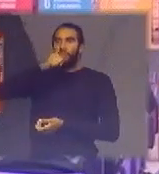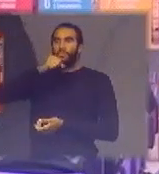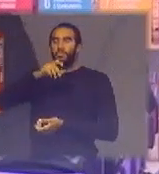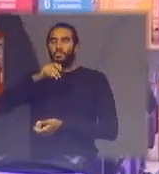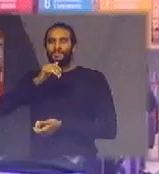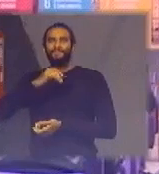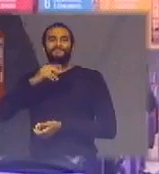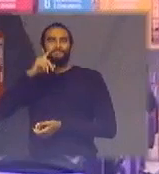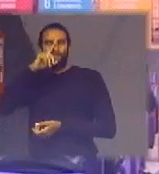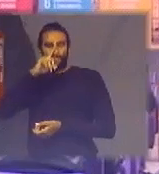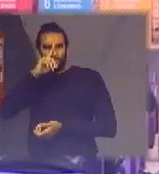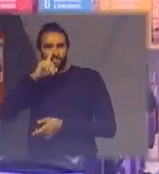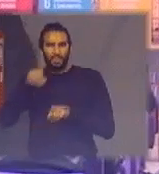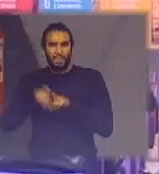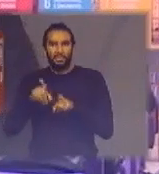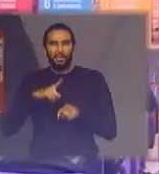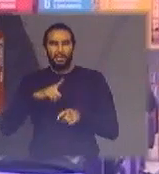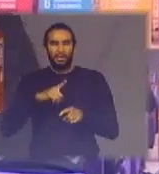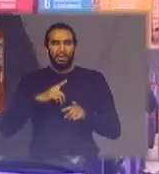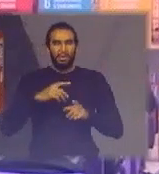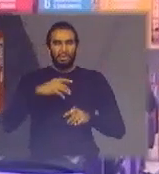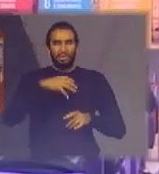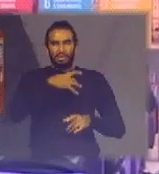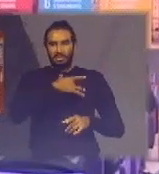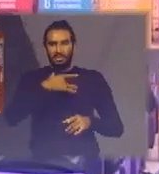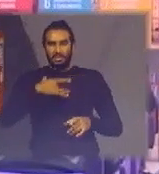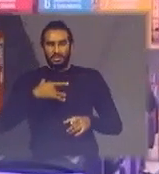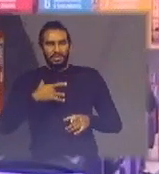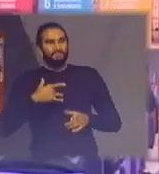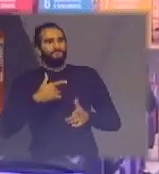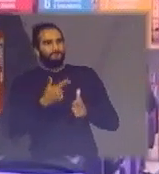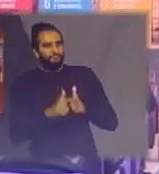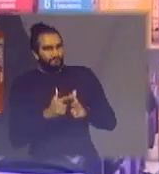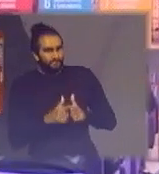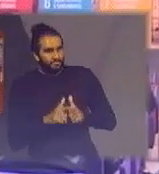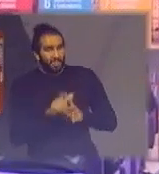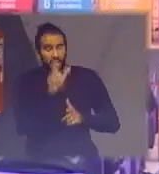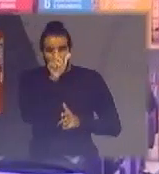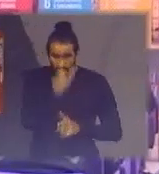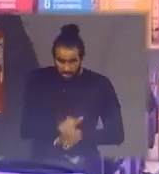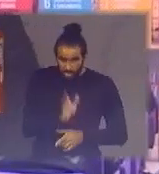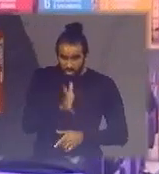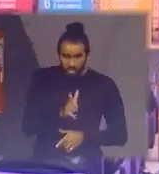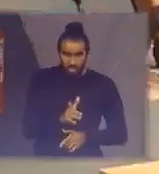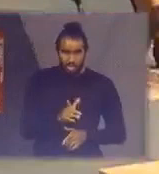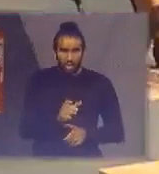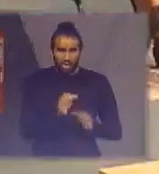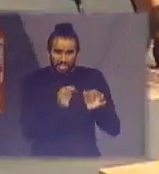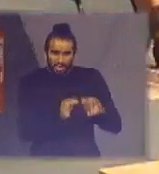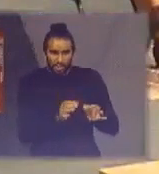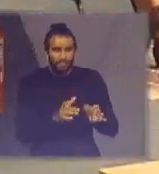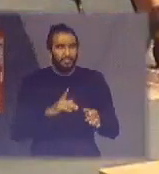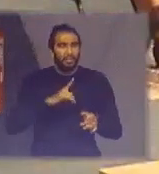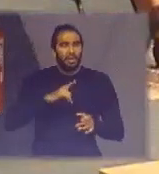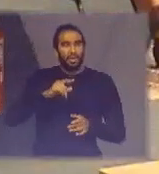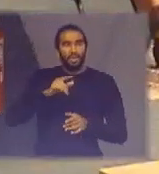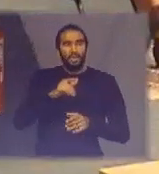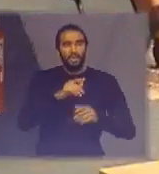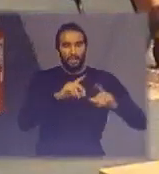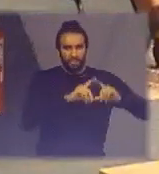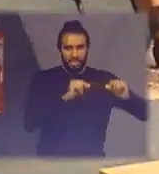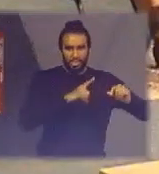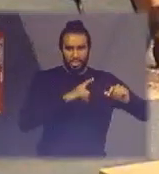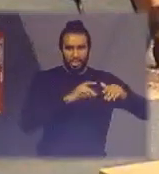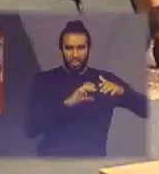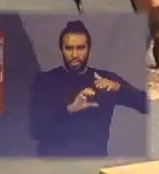ela traz consequências da saúde que são irreversíveis então os catadores não estão preparados aqui em Brasília teve uma cooperativa que se capacitou para separar